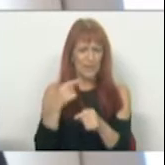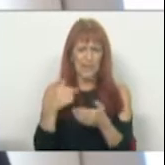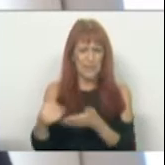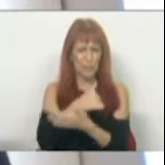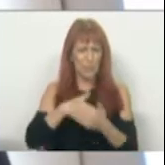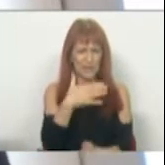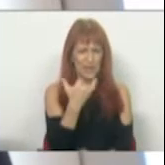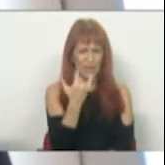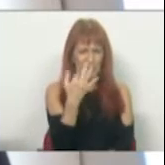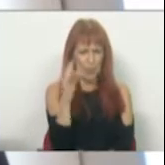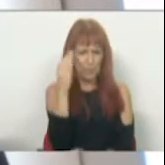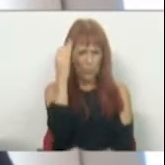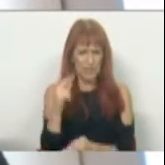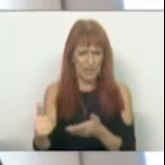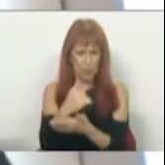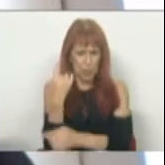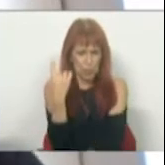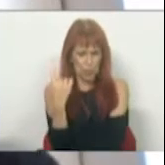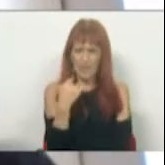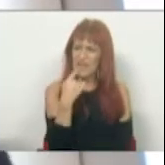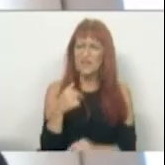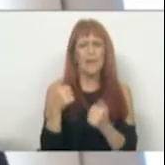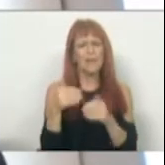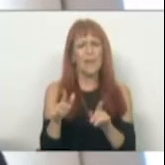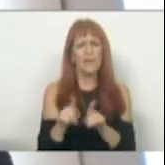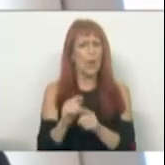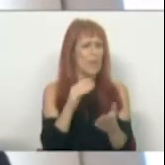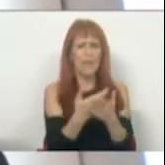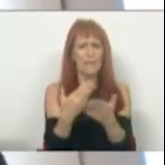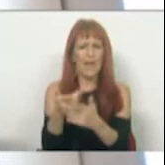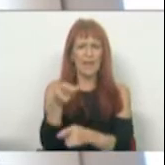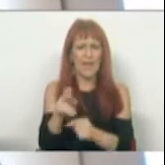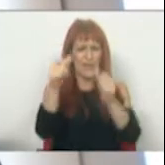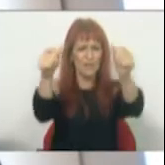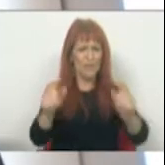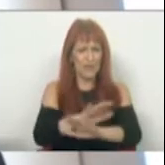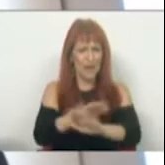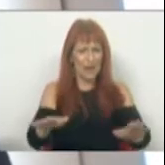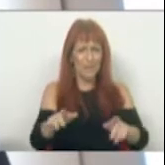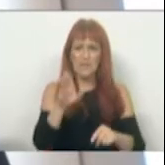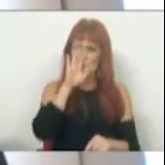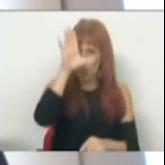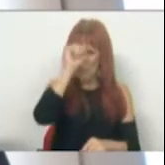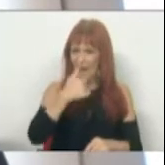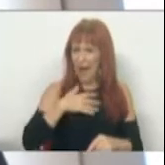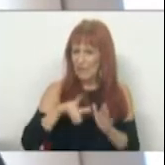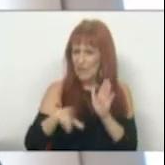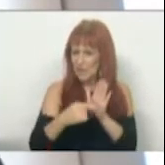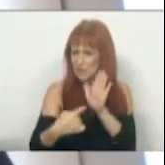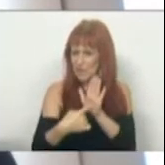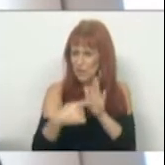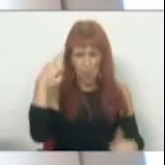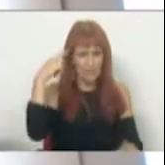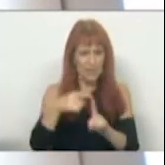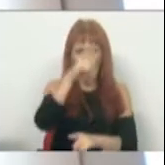124%, que dizem que vão deixar de ter oferta de taxa fixa, se o Governo tenciona a legislar, no sentido